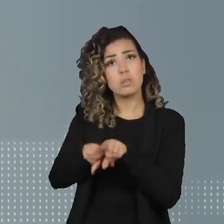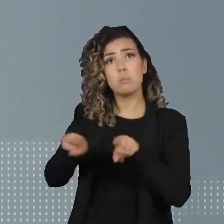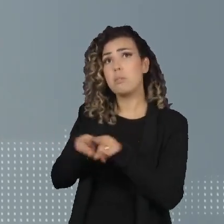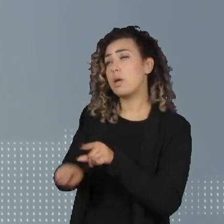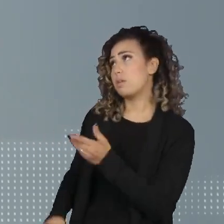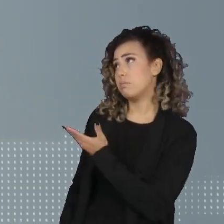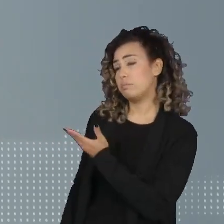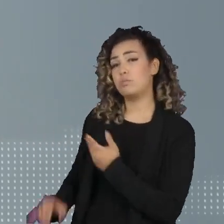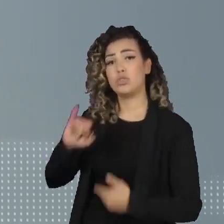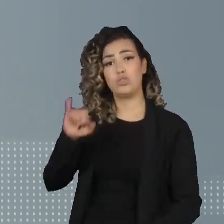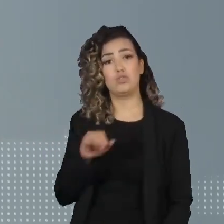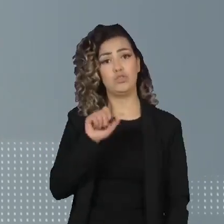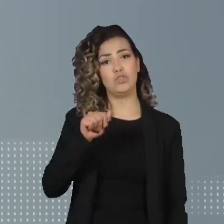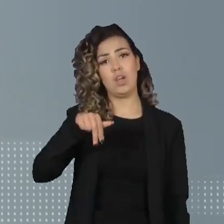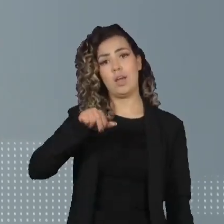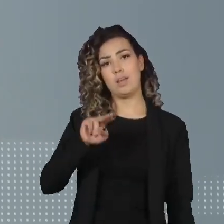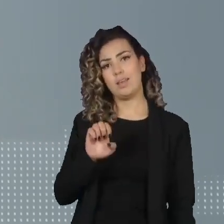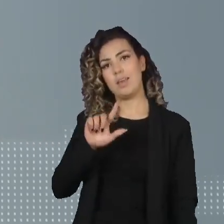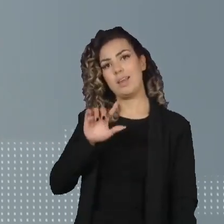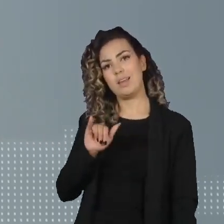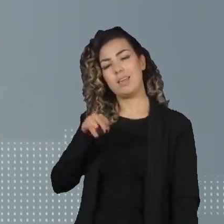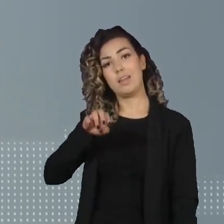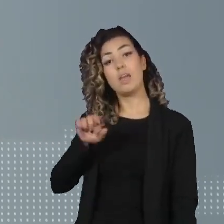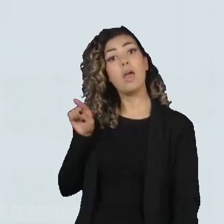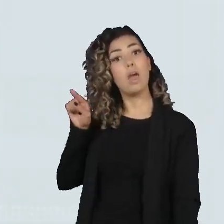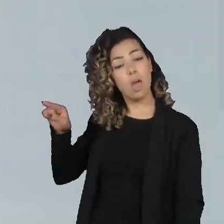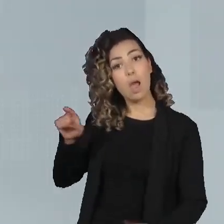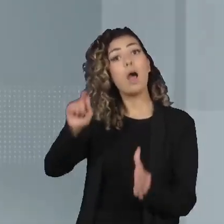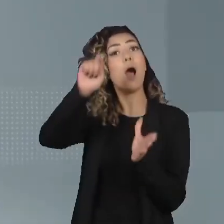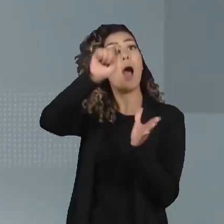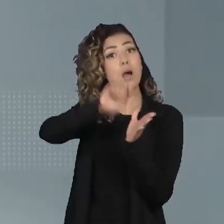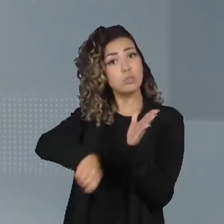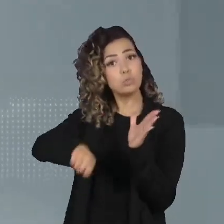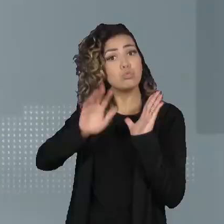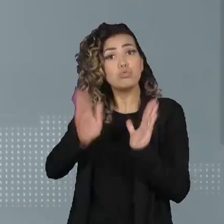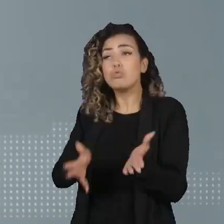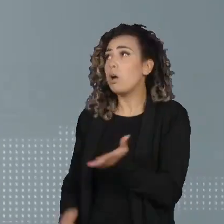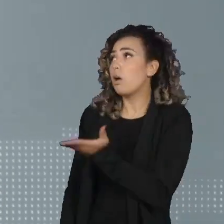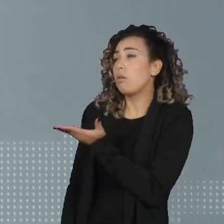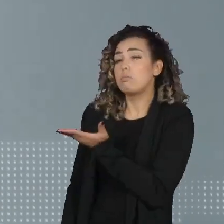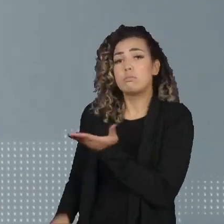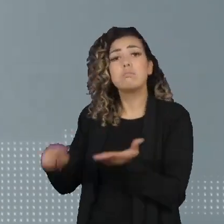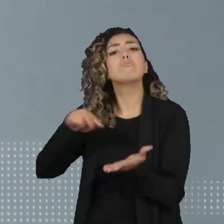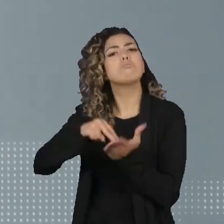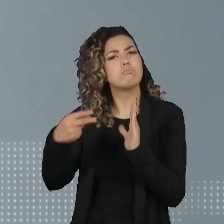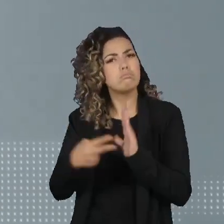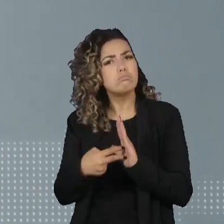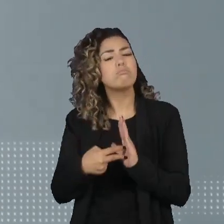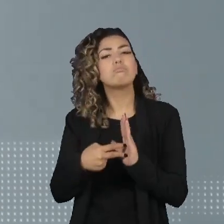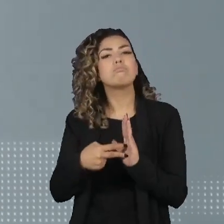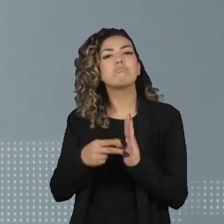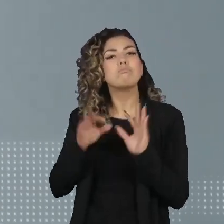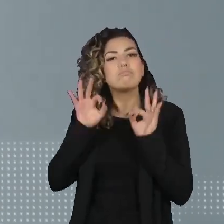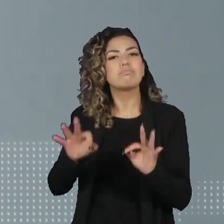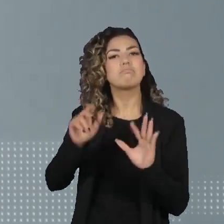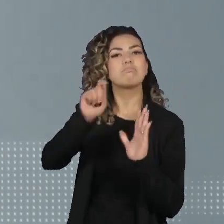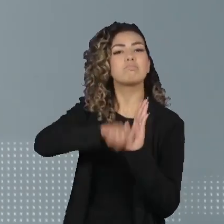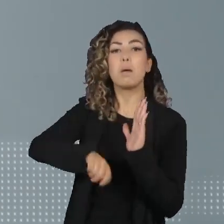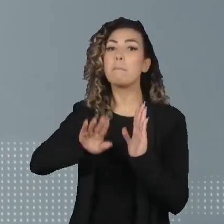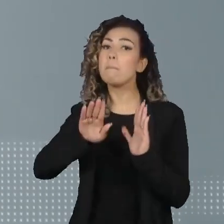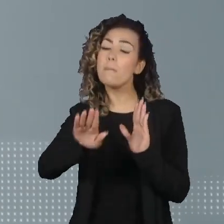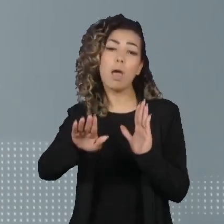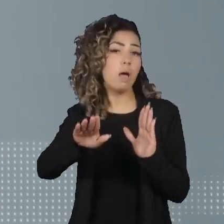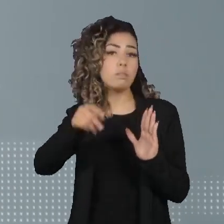Bacelar de Assis. Ela assinava um dos laudos com um registro de biomédico falso. A